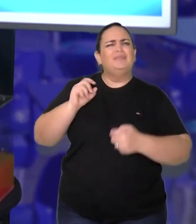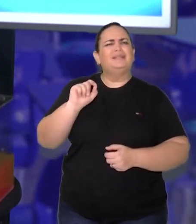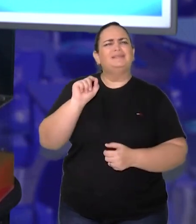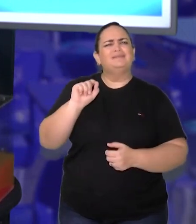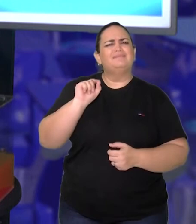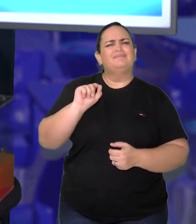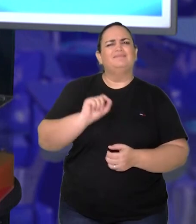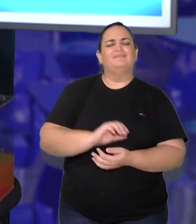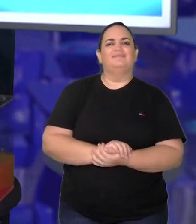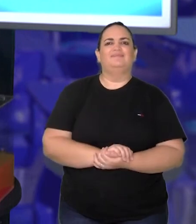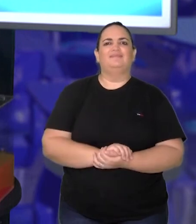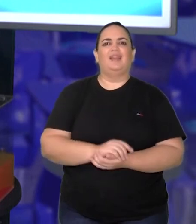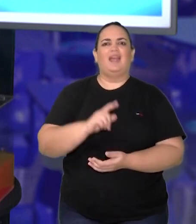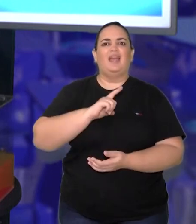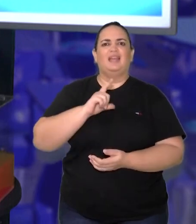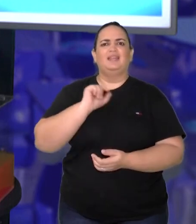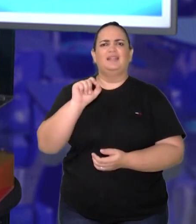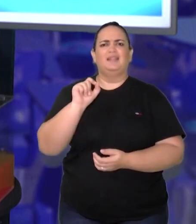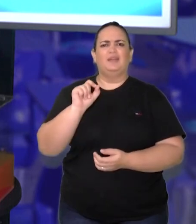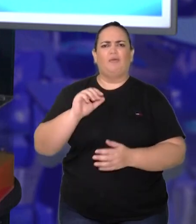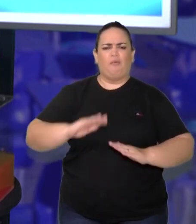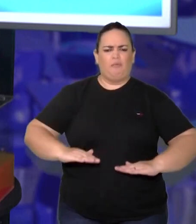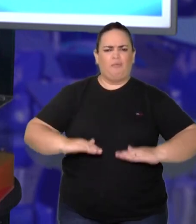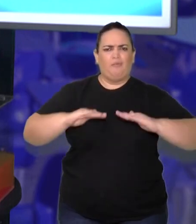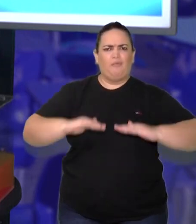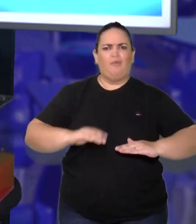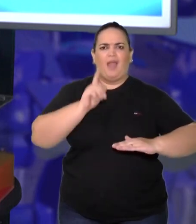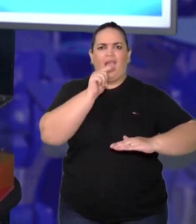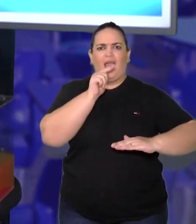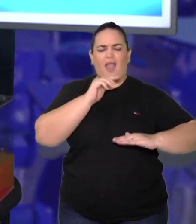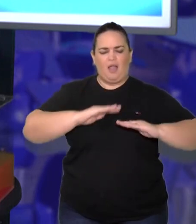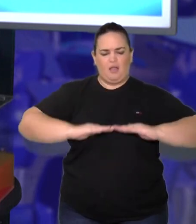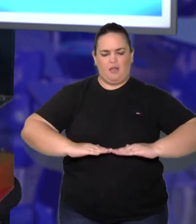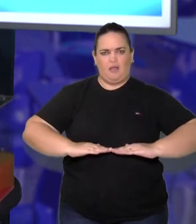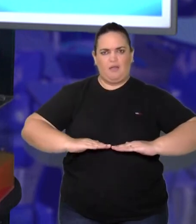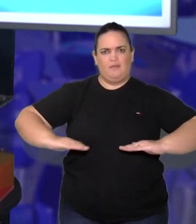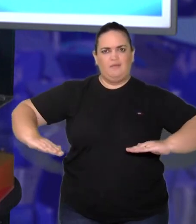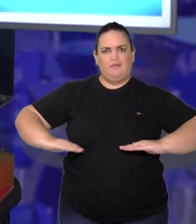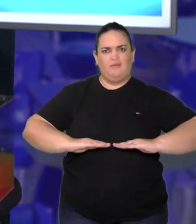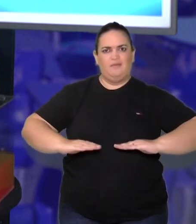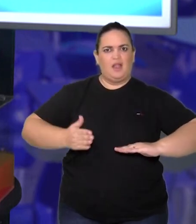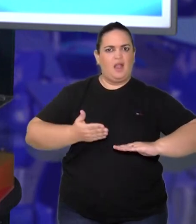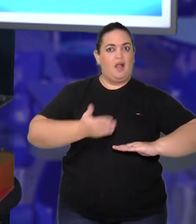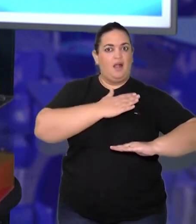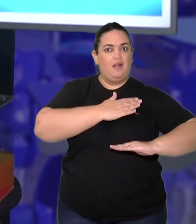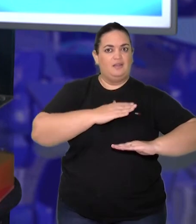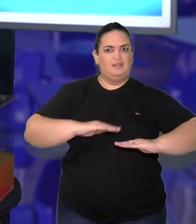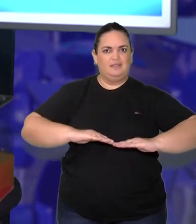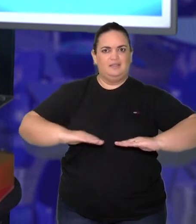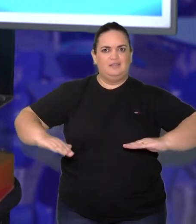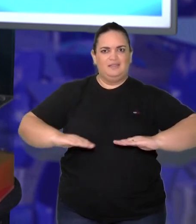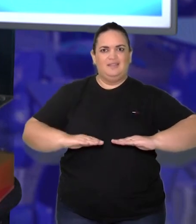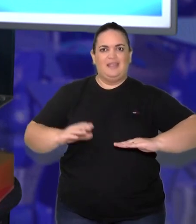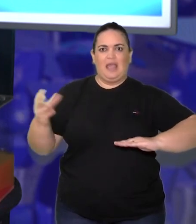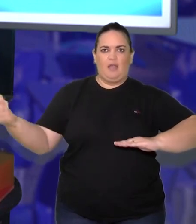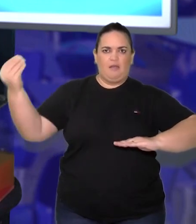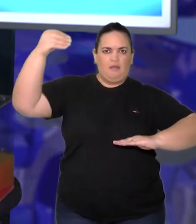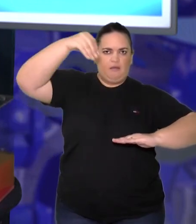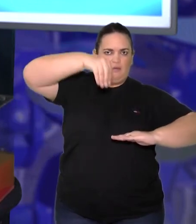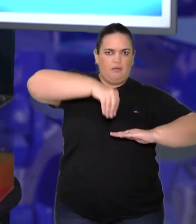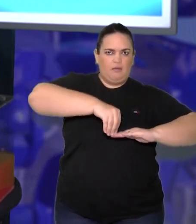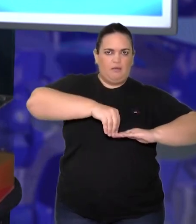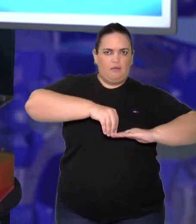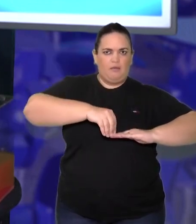existe um certo deslocamento, tá? A água antes estava na marquinha azul e passou um pouquinho